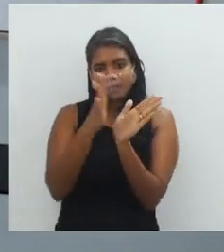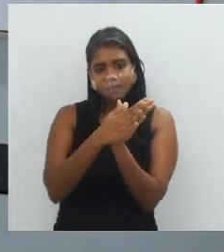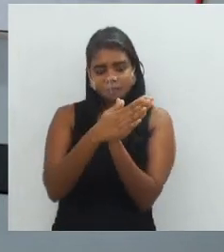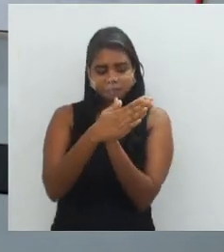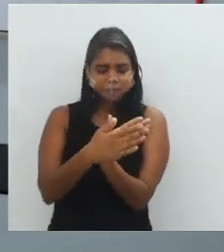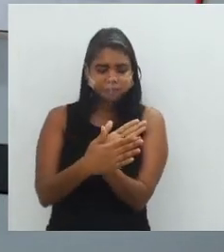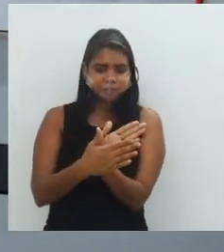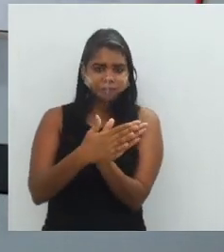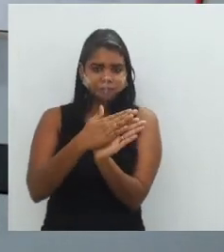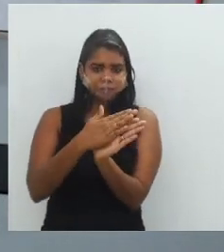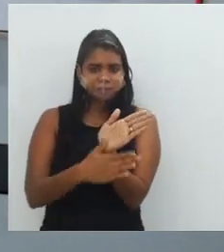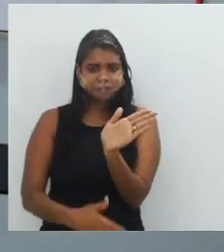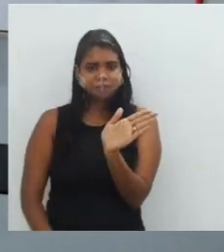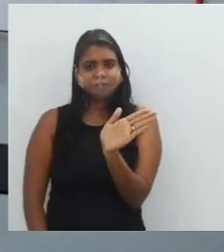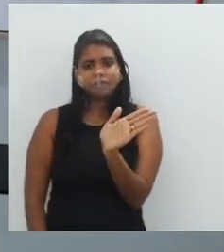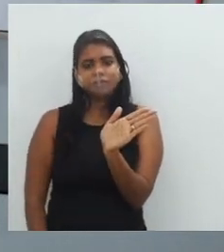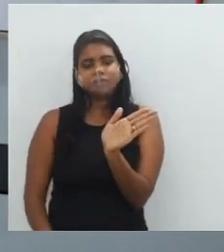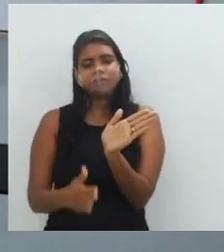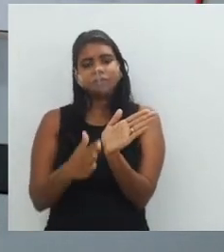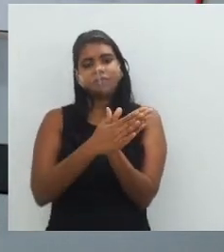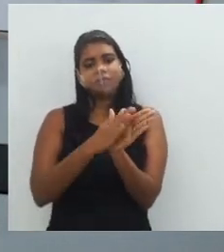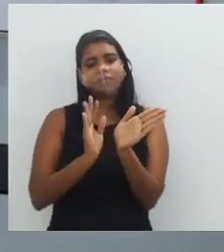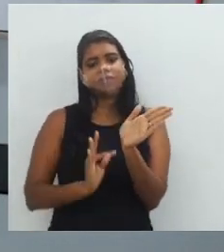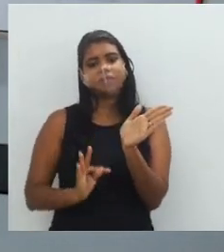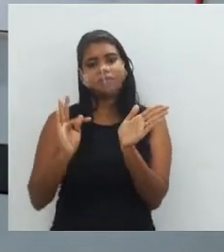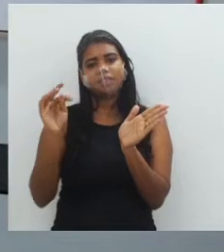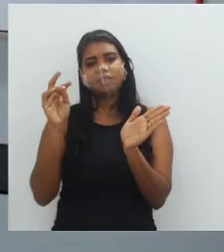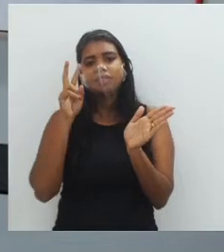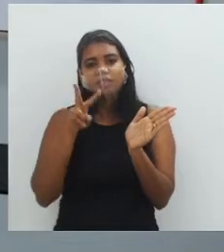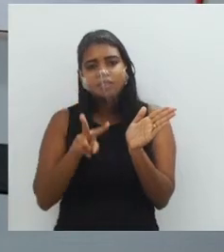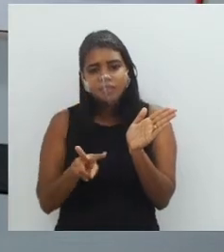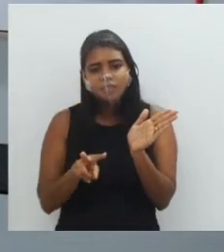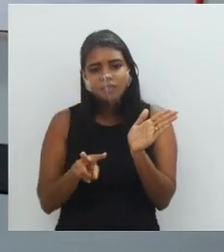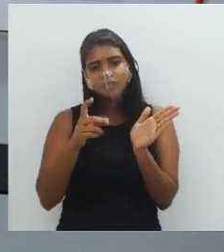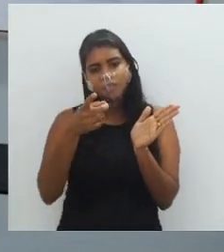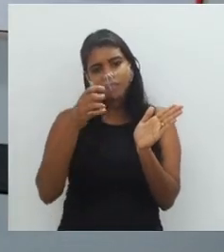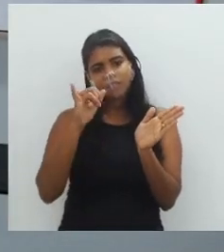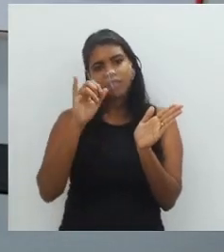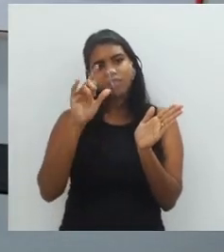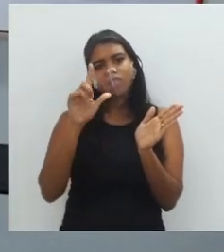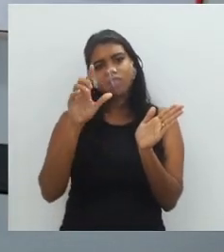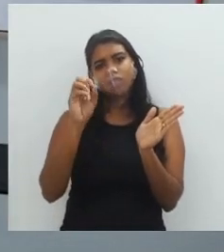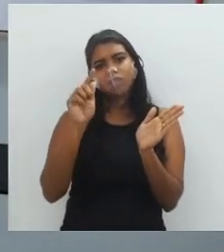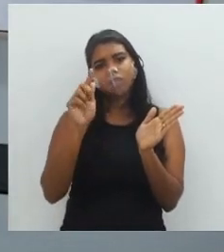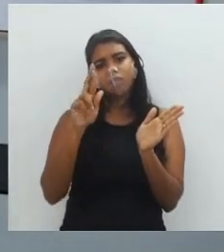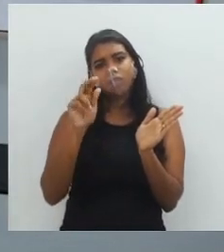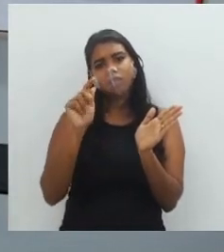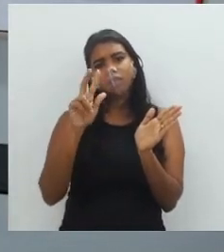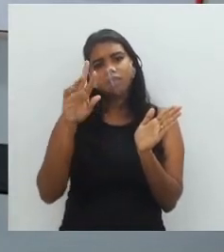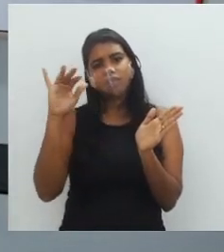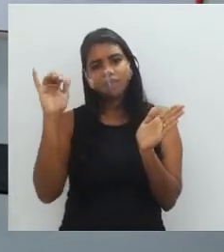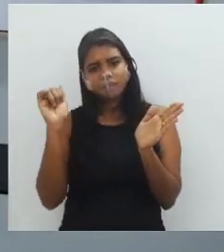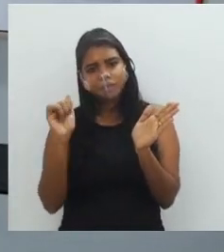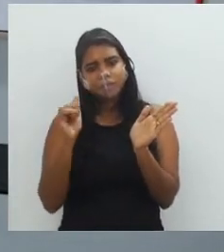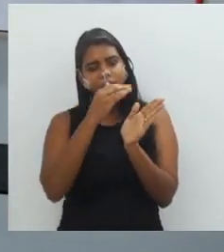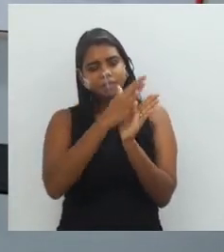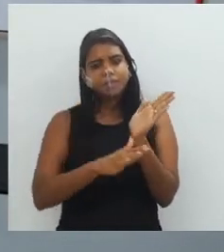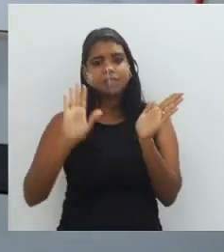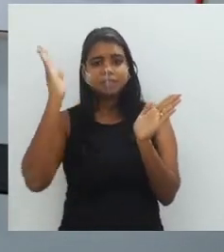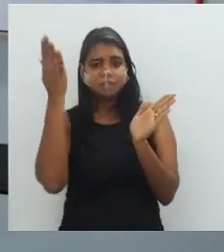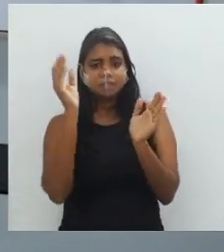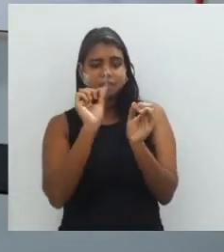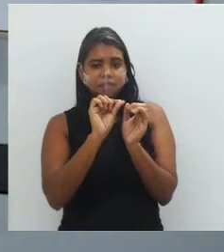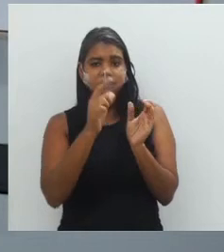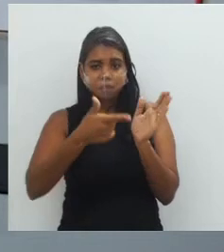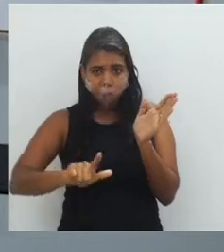né? Existe a técnica, aqui a gente vê muito a xilogravura, que é quando a gravura é feita na madeira, mas